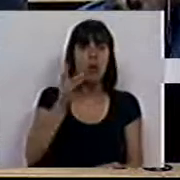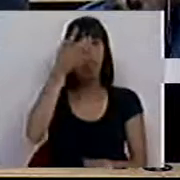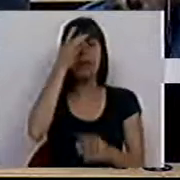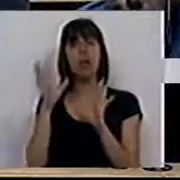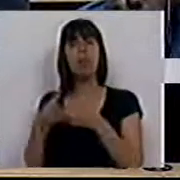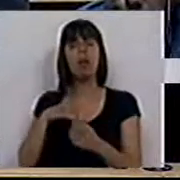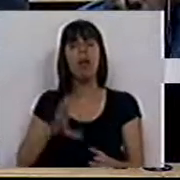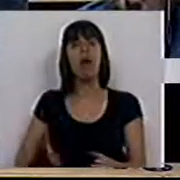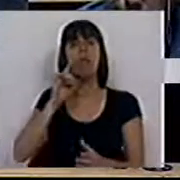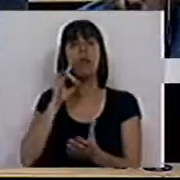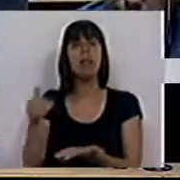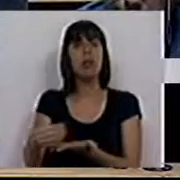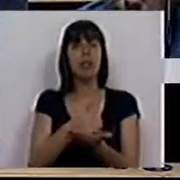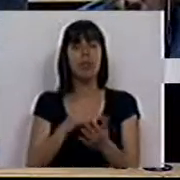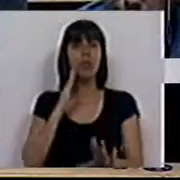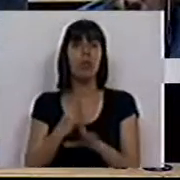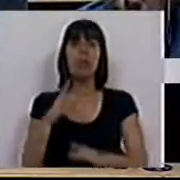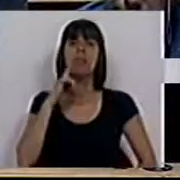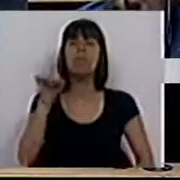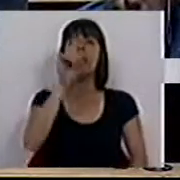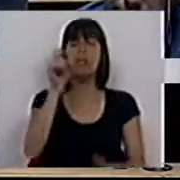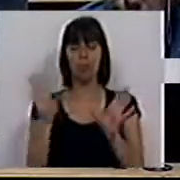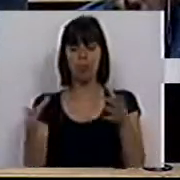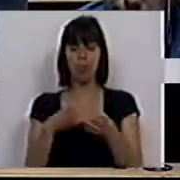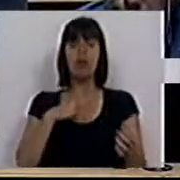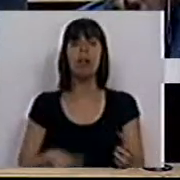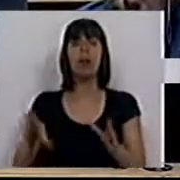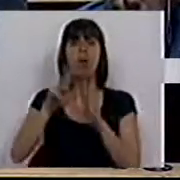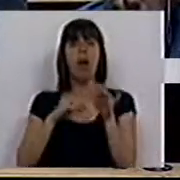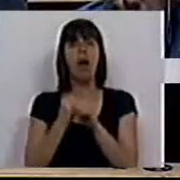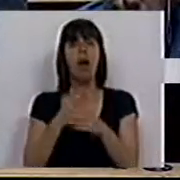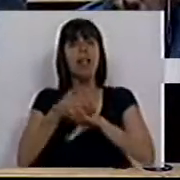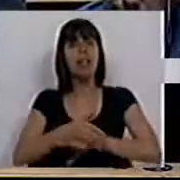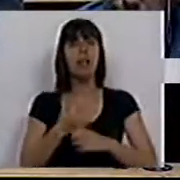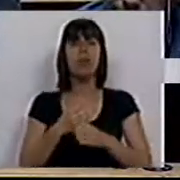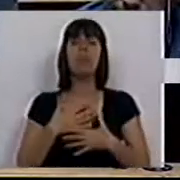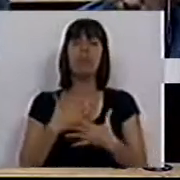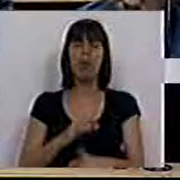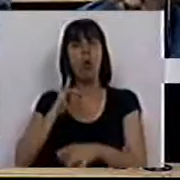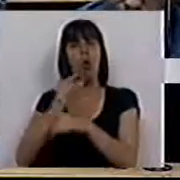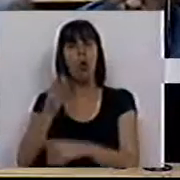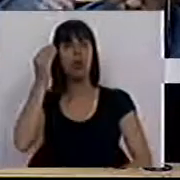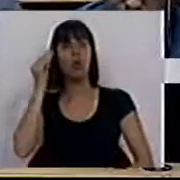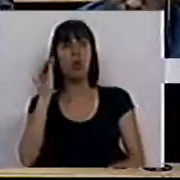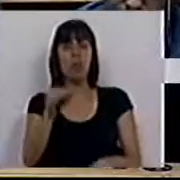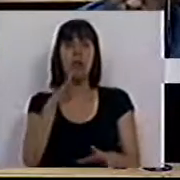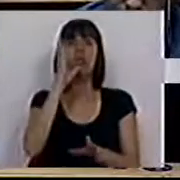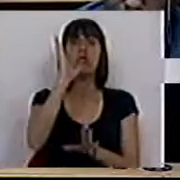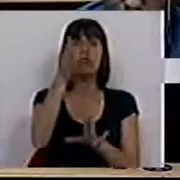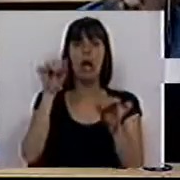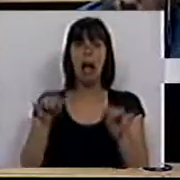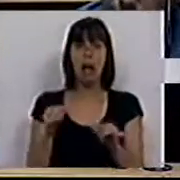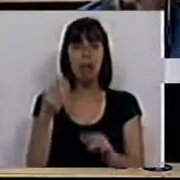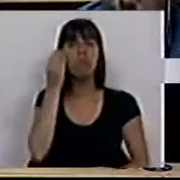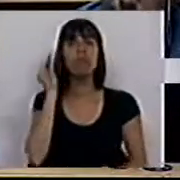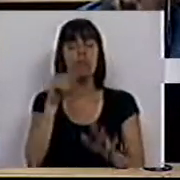parecer da Comissão Nacional de Proteção de Dados. Última questão, a Comissão Nacional de Regulação do Acesso a Profissões, entre outras recomendações, já aqui foi dito também,